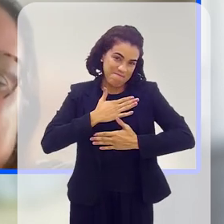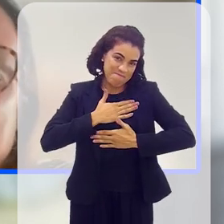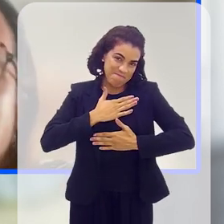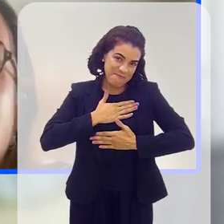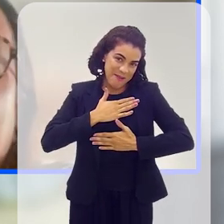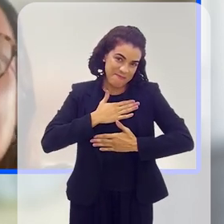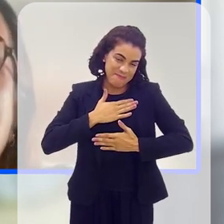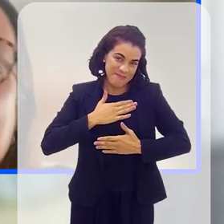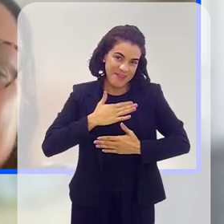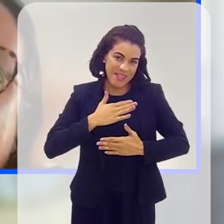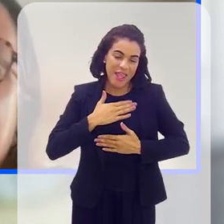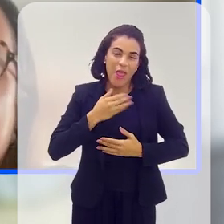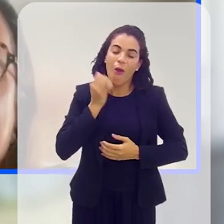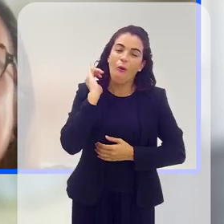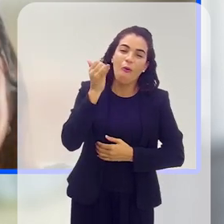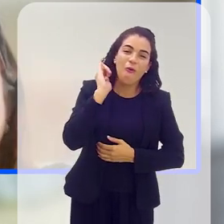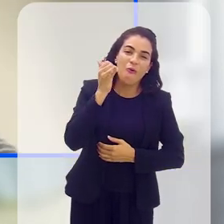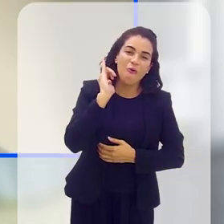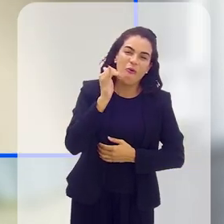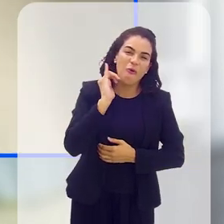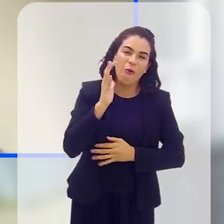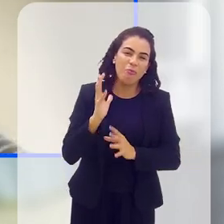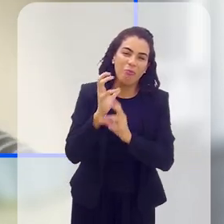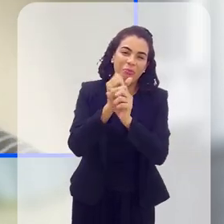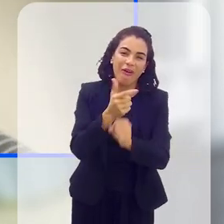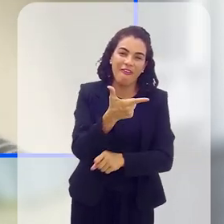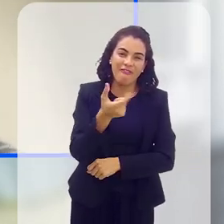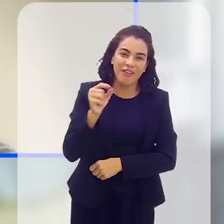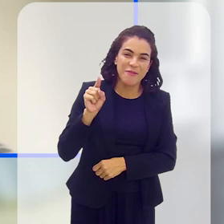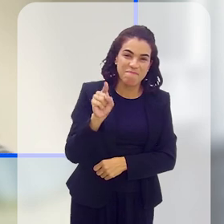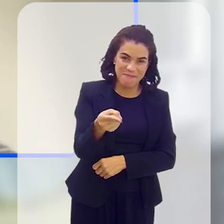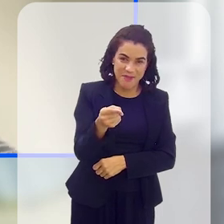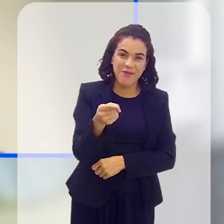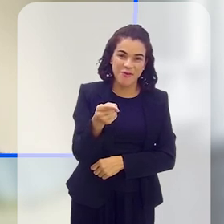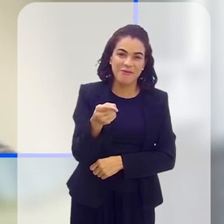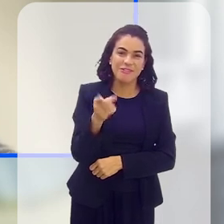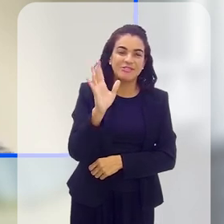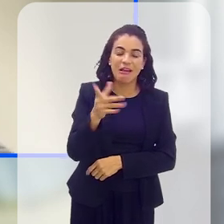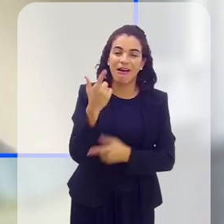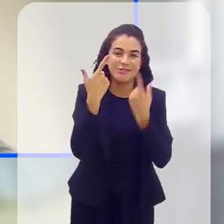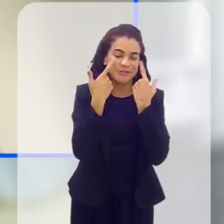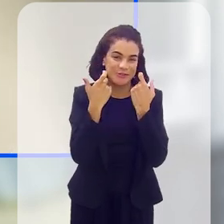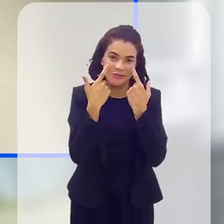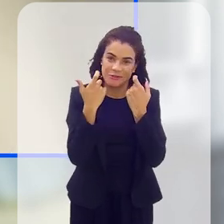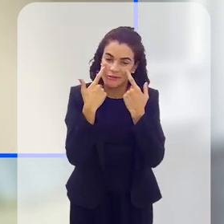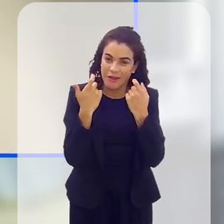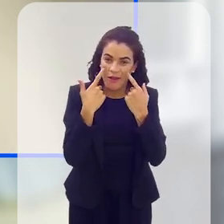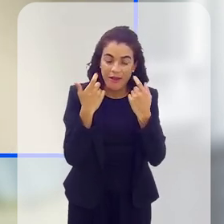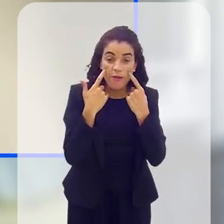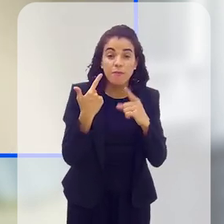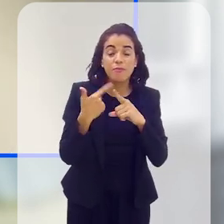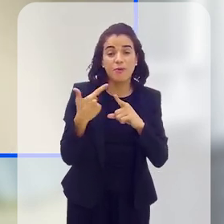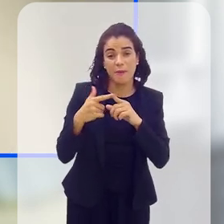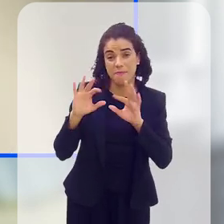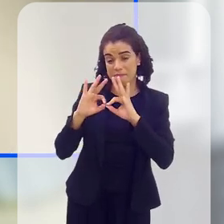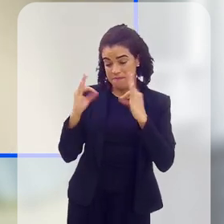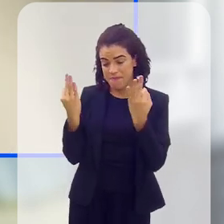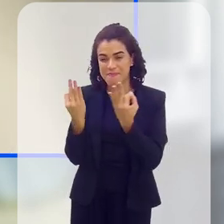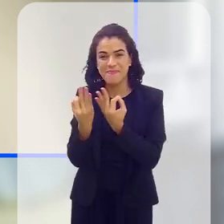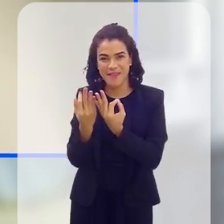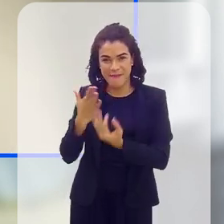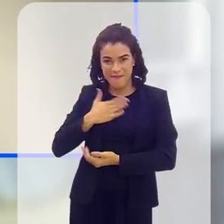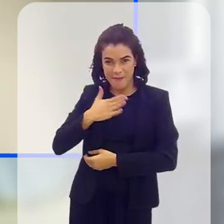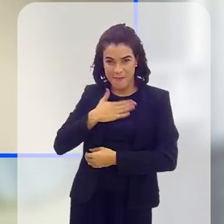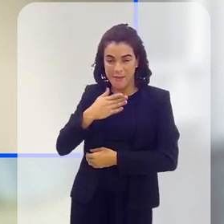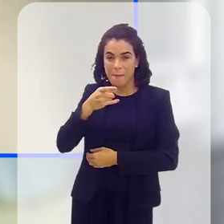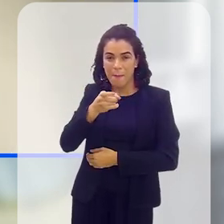eu conto 20 mil vezes. Há 58 anos, eu conto essa história e choro. Eu venho de uma família, né?